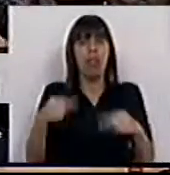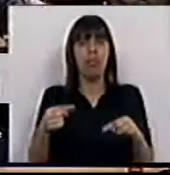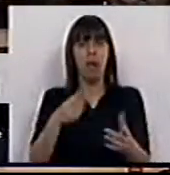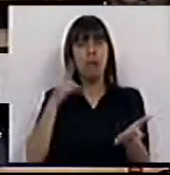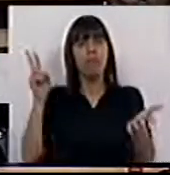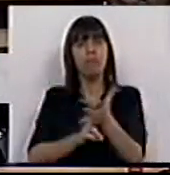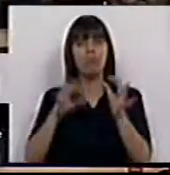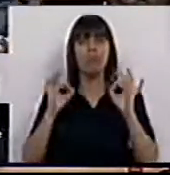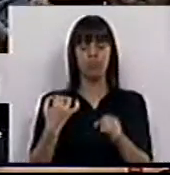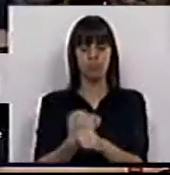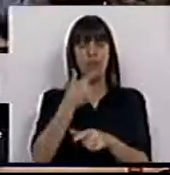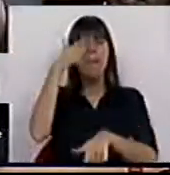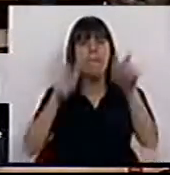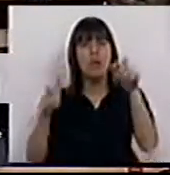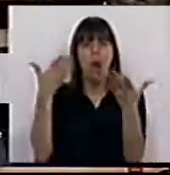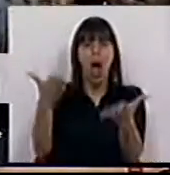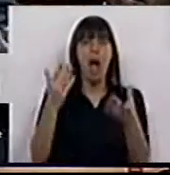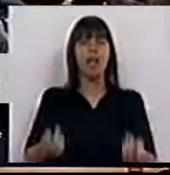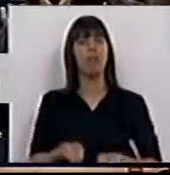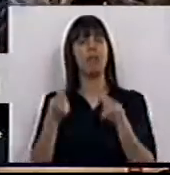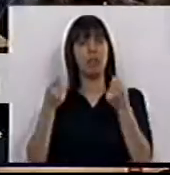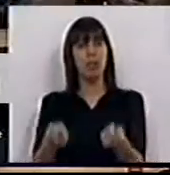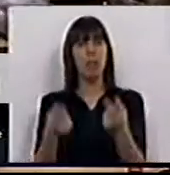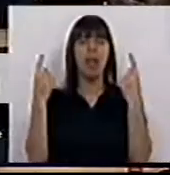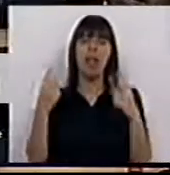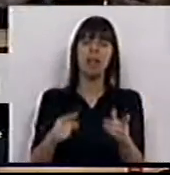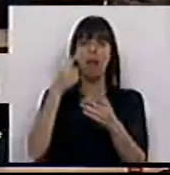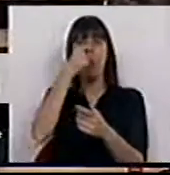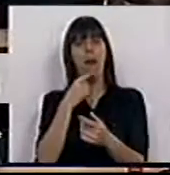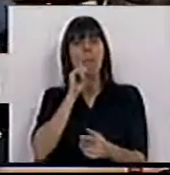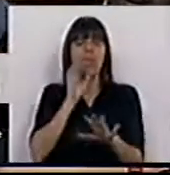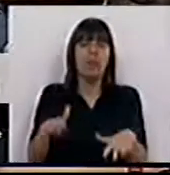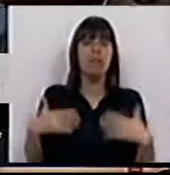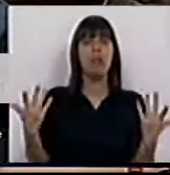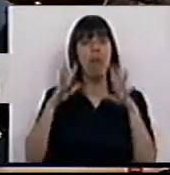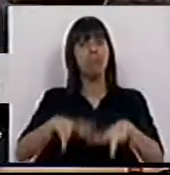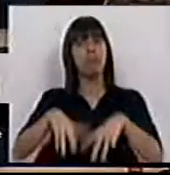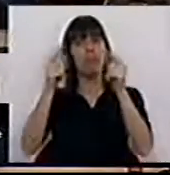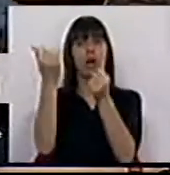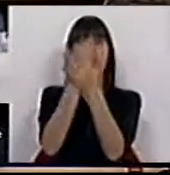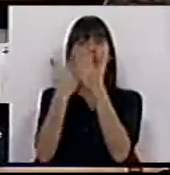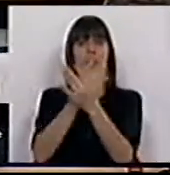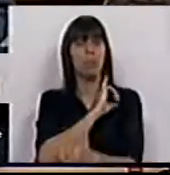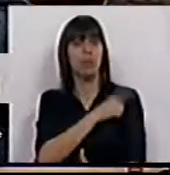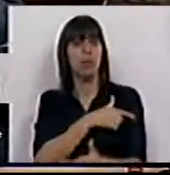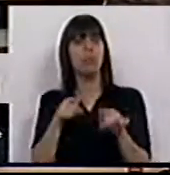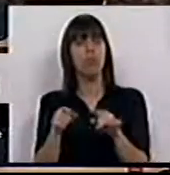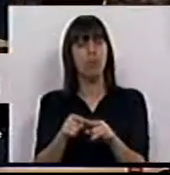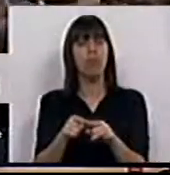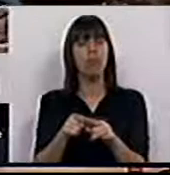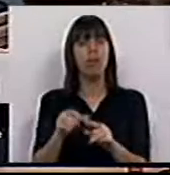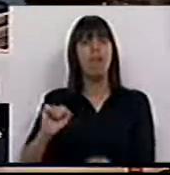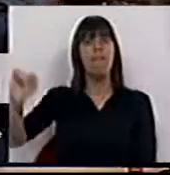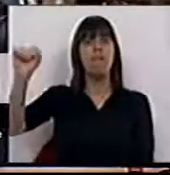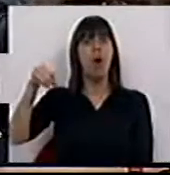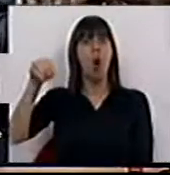operação, é aquilo que tem os trabalhadores, é aquilo que tem o investimento, é aquilo que tem o seu caráter e potencial de crescimento económico, de soberania, é